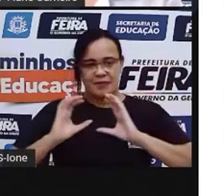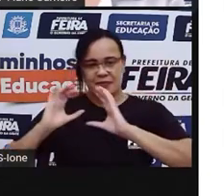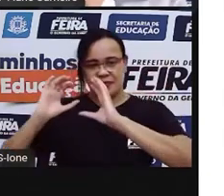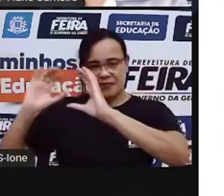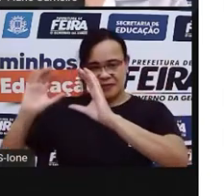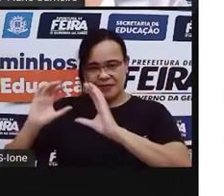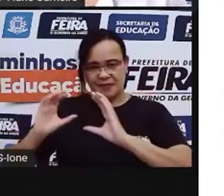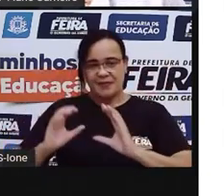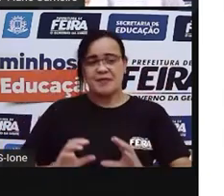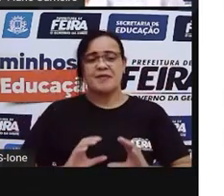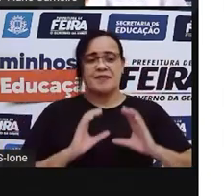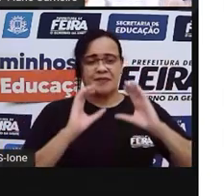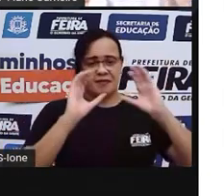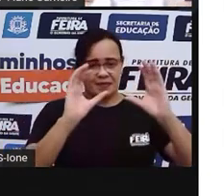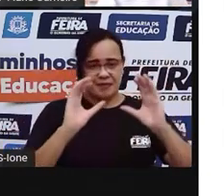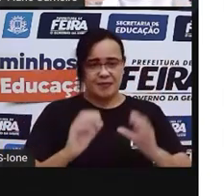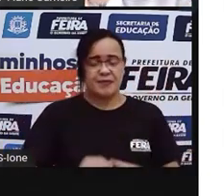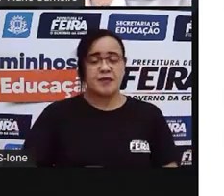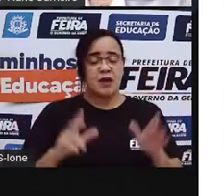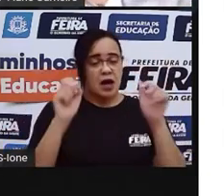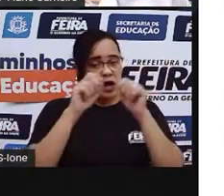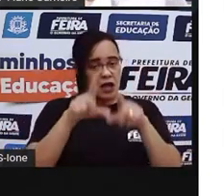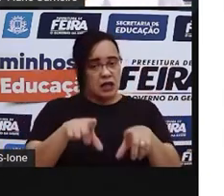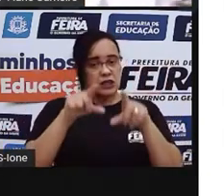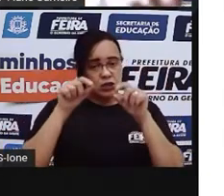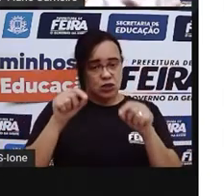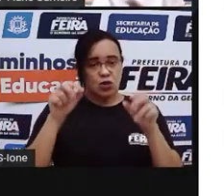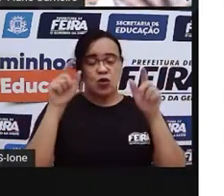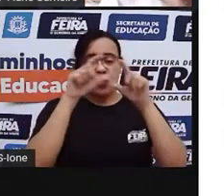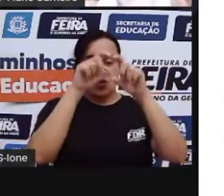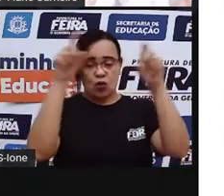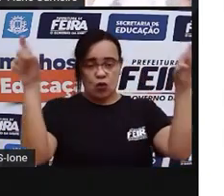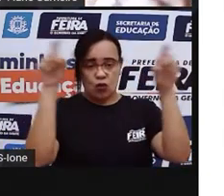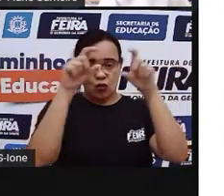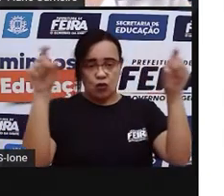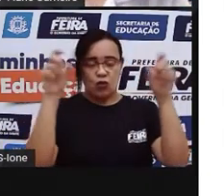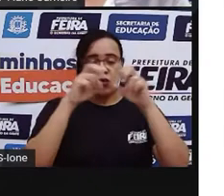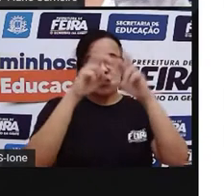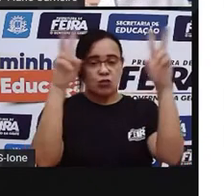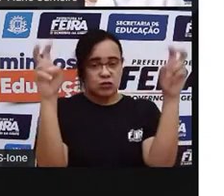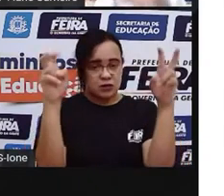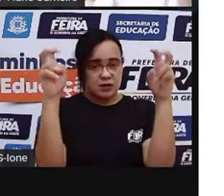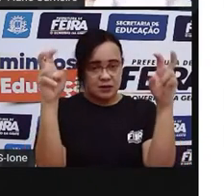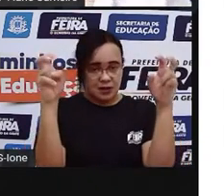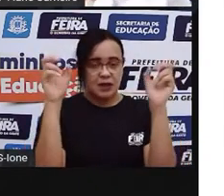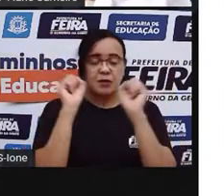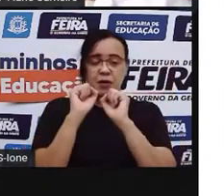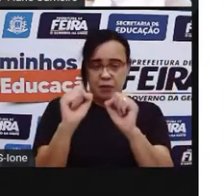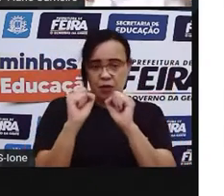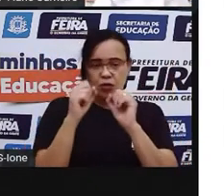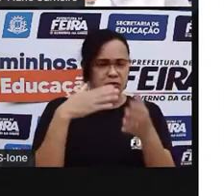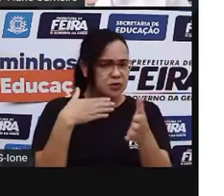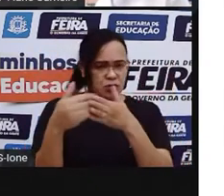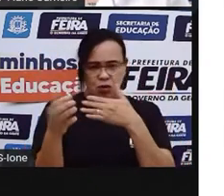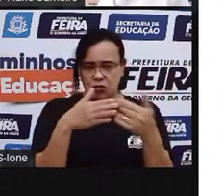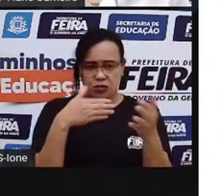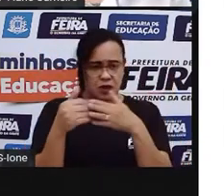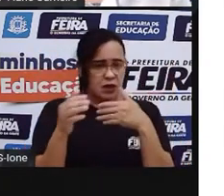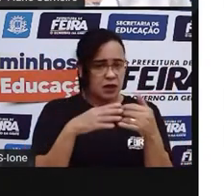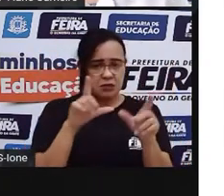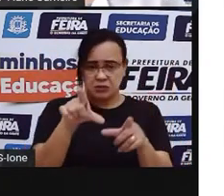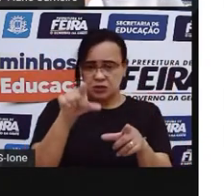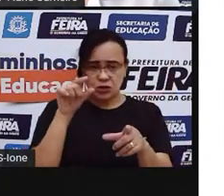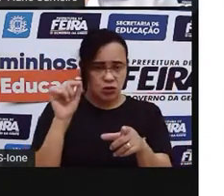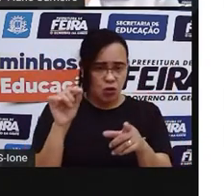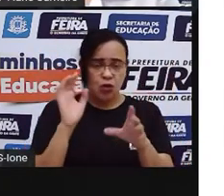escorre um tema. E aí, o tema pode ser nome de fruta, nome de país, nome de animal, ou qualquer outro tema que vocês queiram, né?